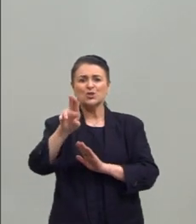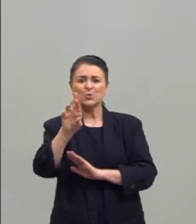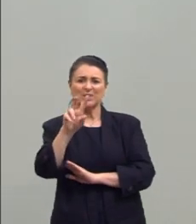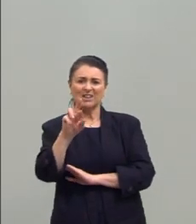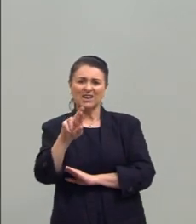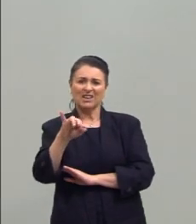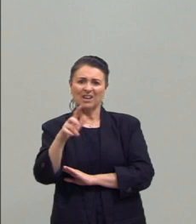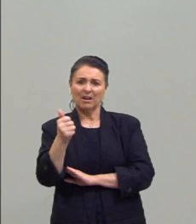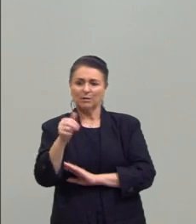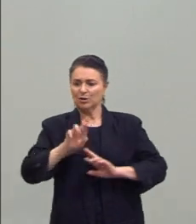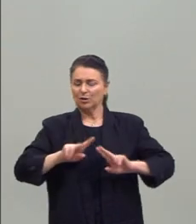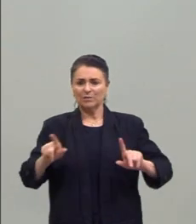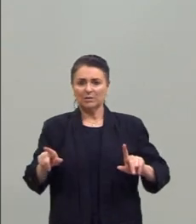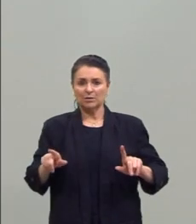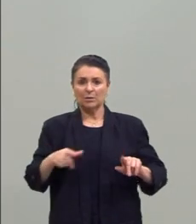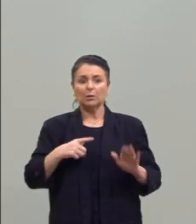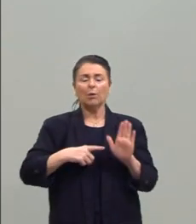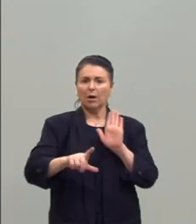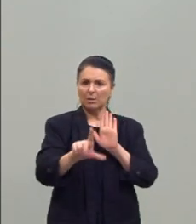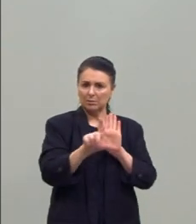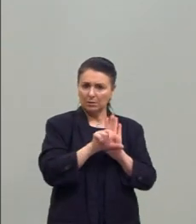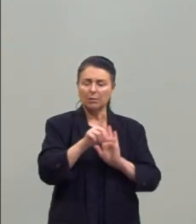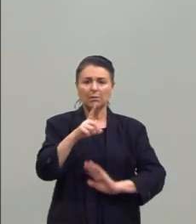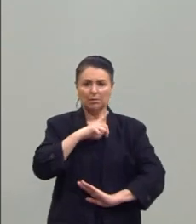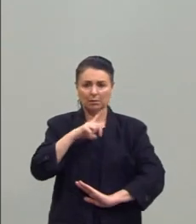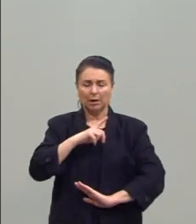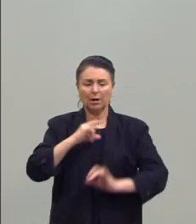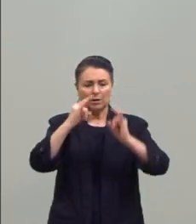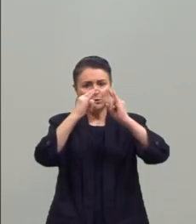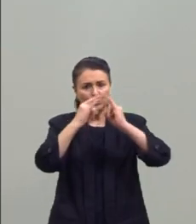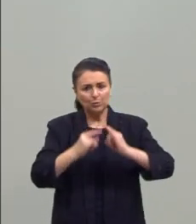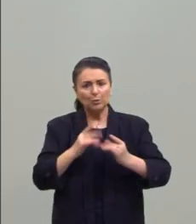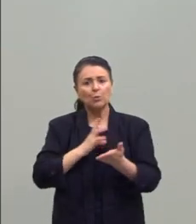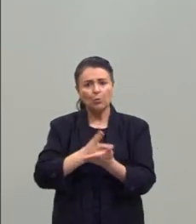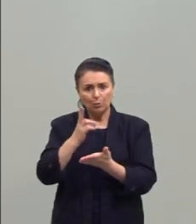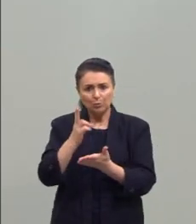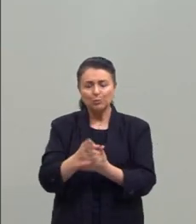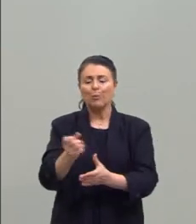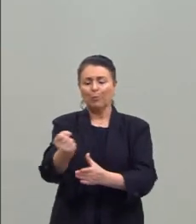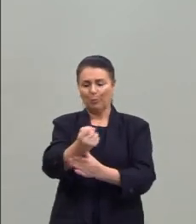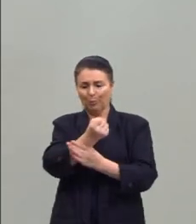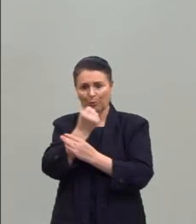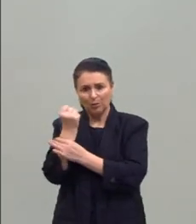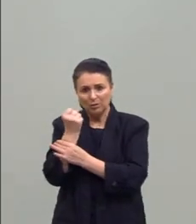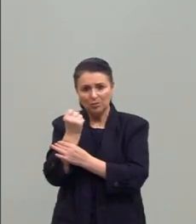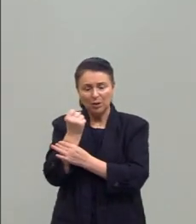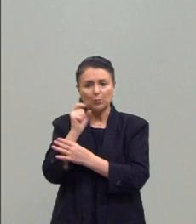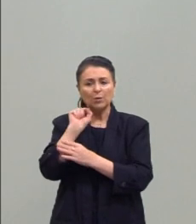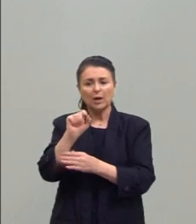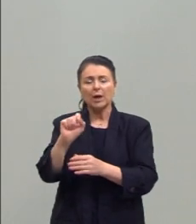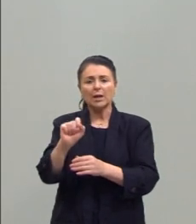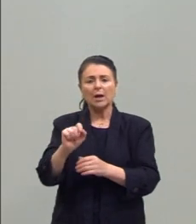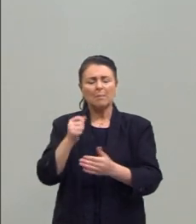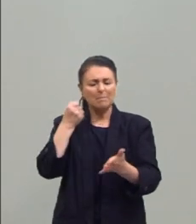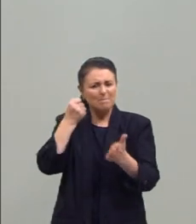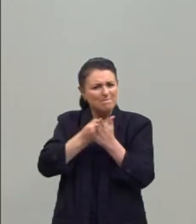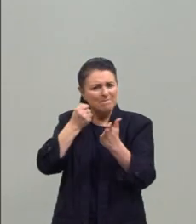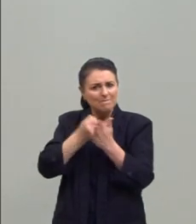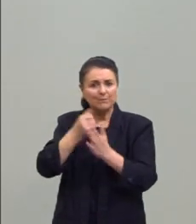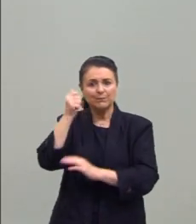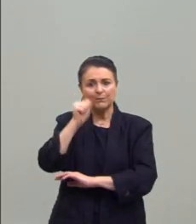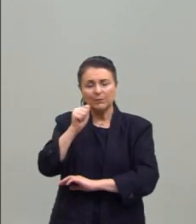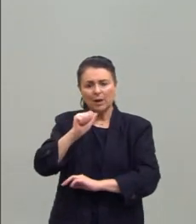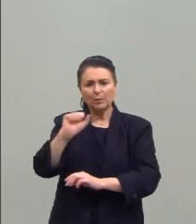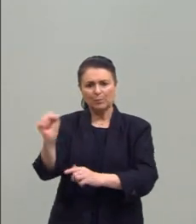mesmo com essas leis, as nossas instituições, às vezes, continuam dando um jeito de proteger agressores de mulheres, de proteger